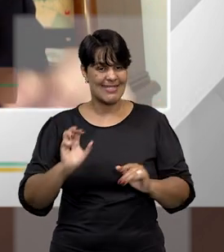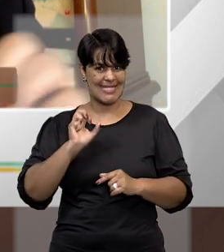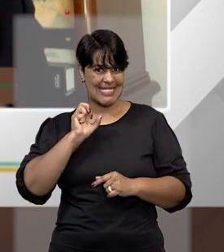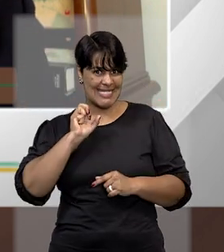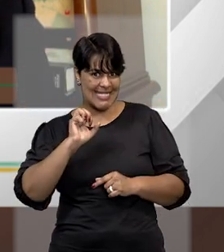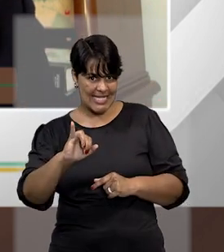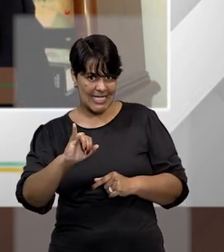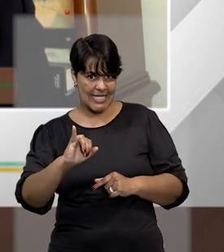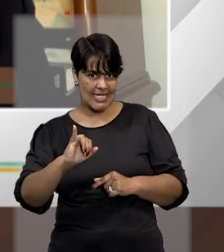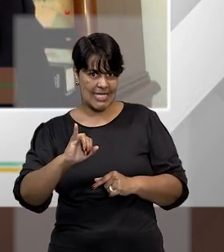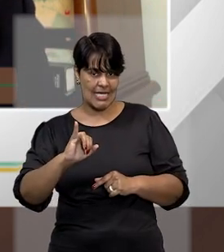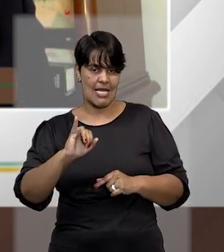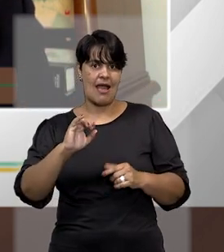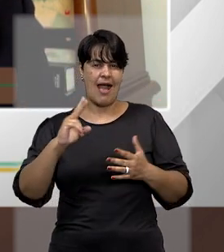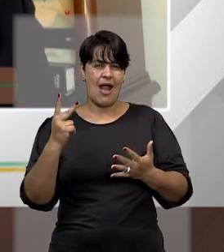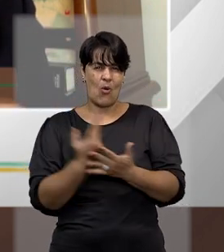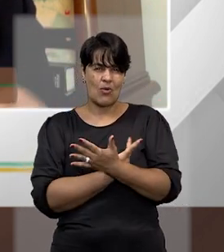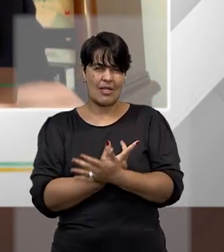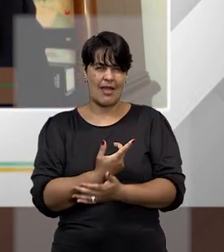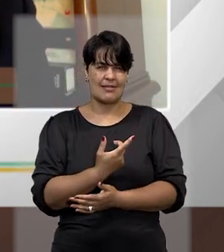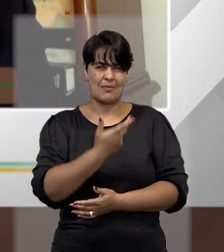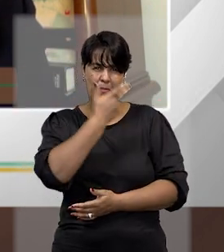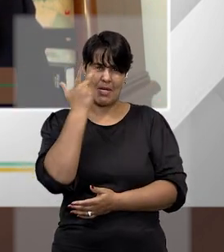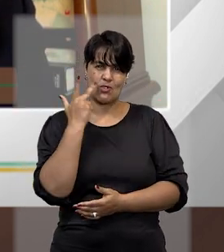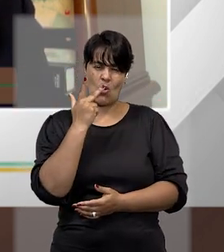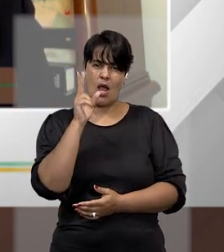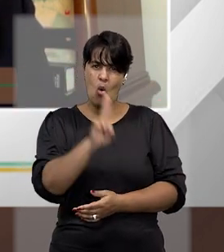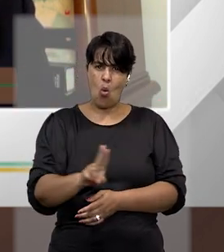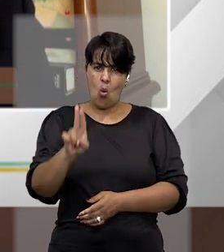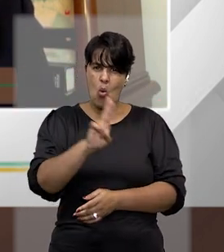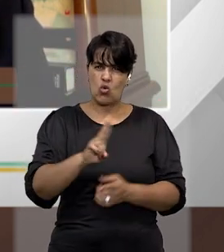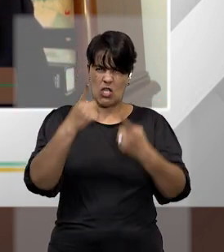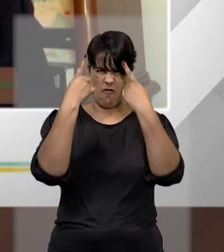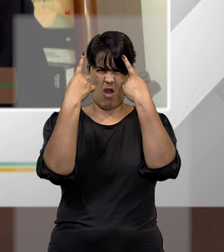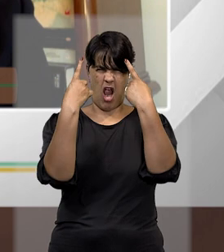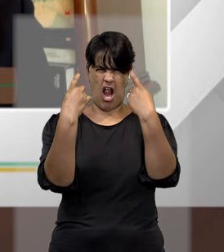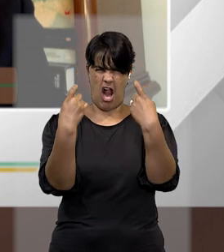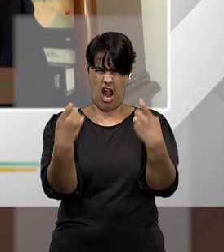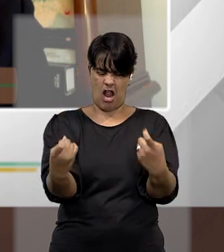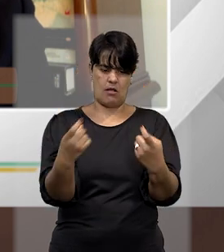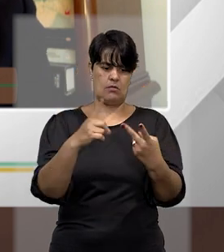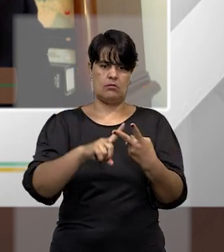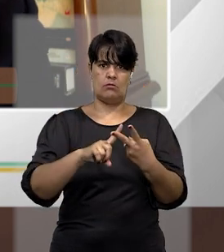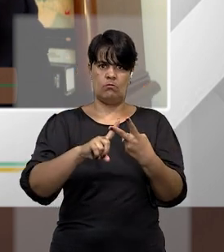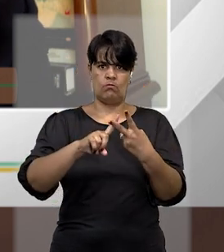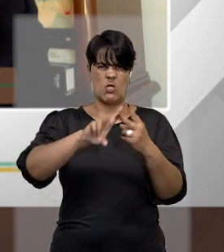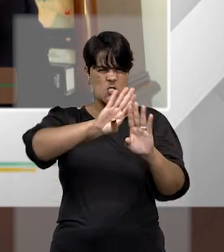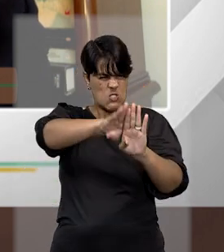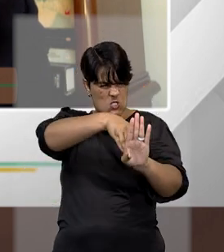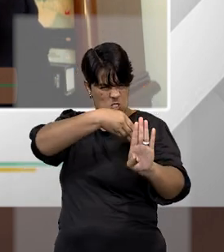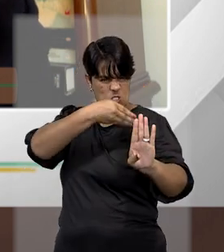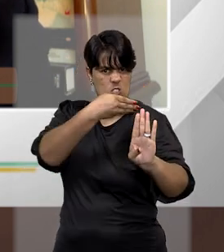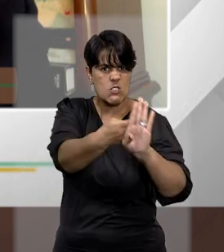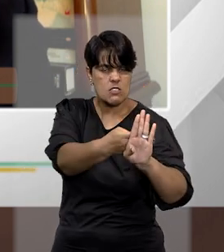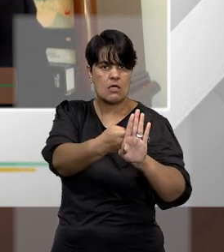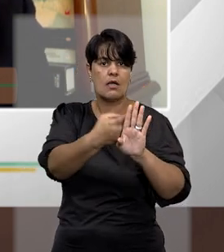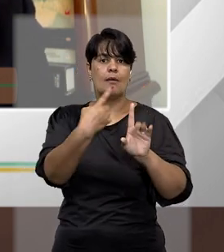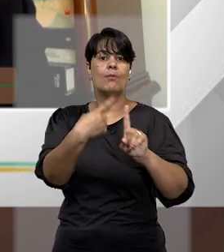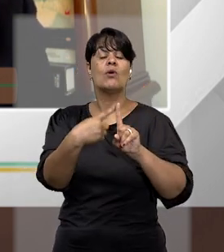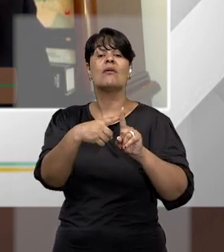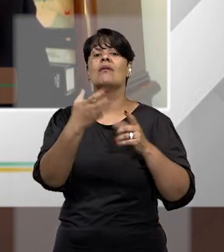ameaça para que subverter os próprios princípios regentes da Constituição Federal,